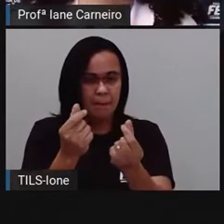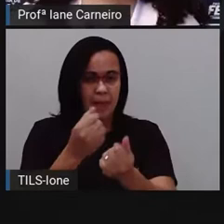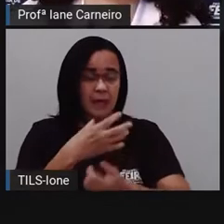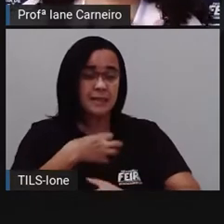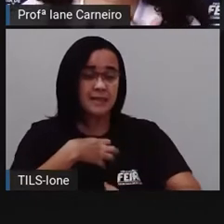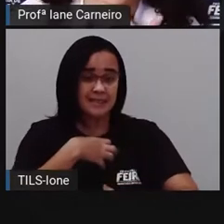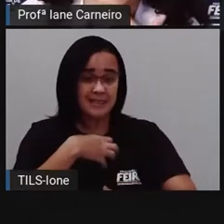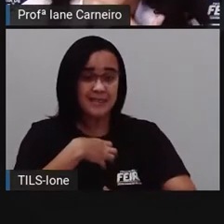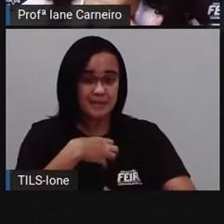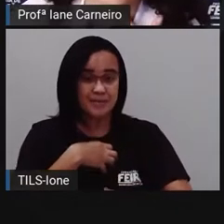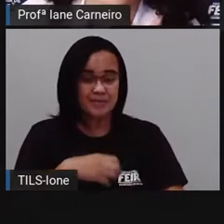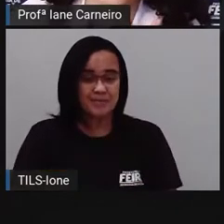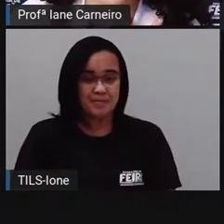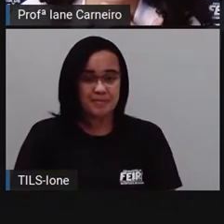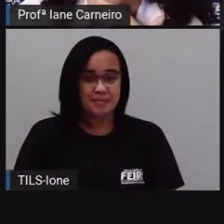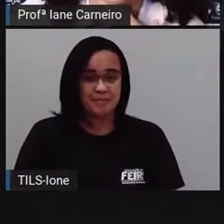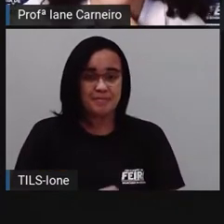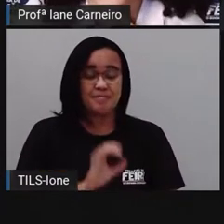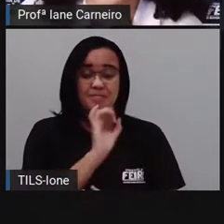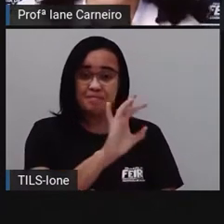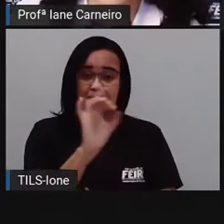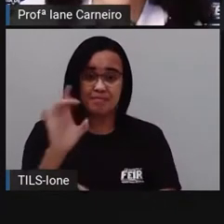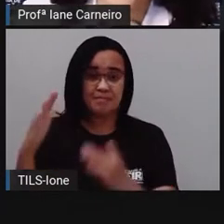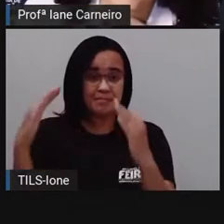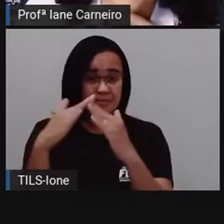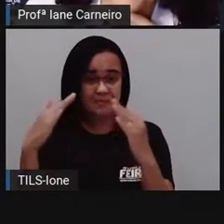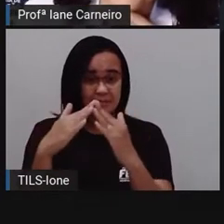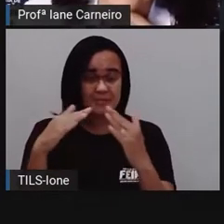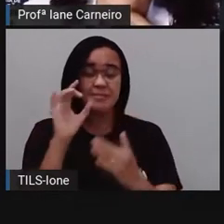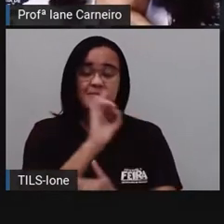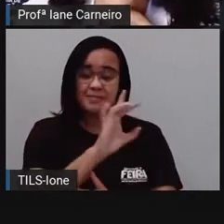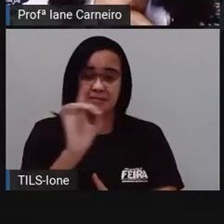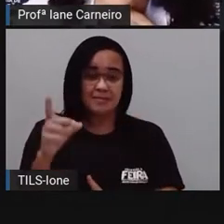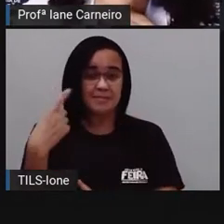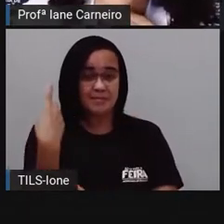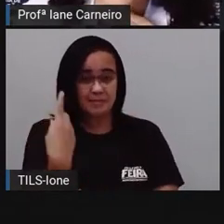cada casa com cada um, ela em pestilho.